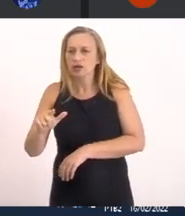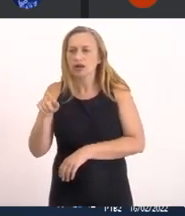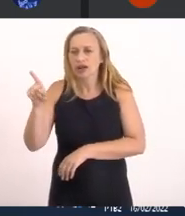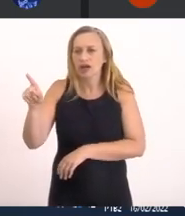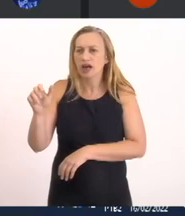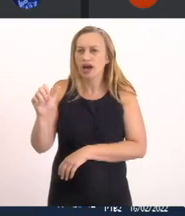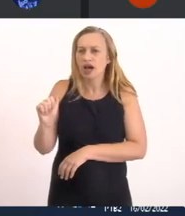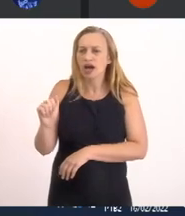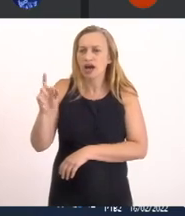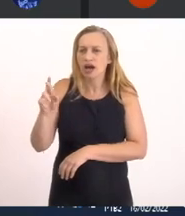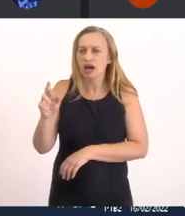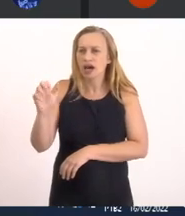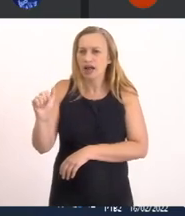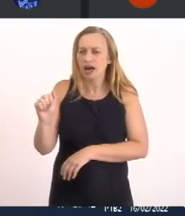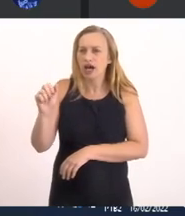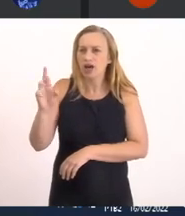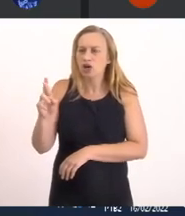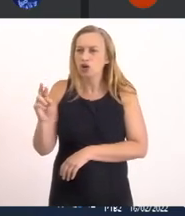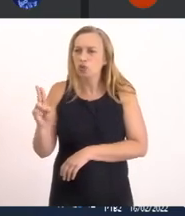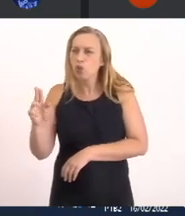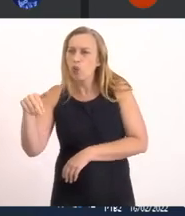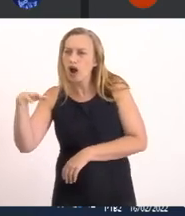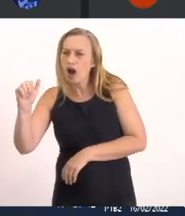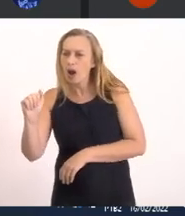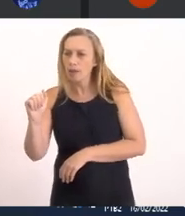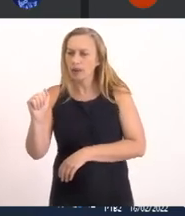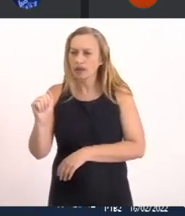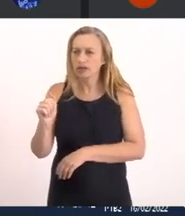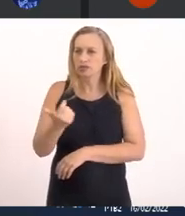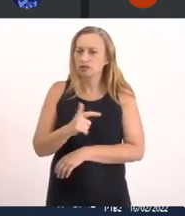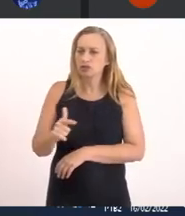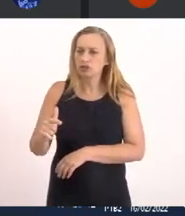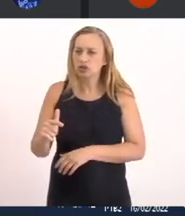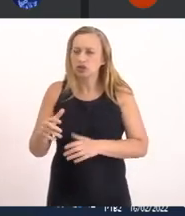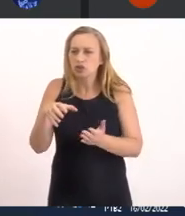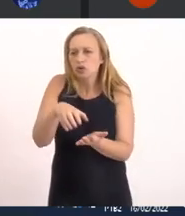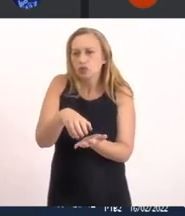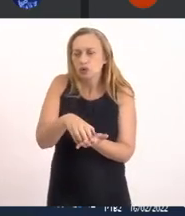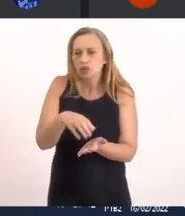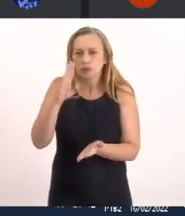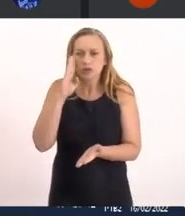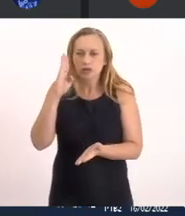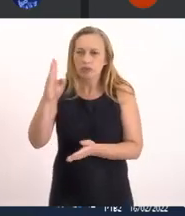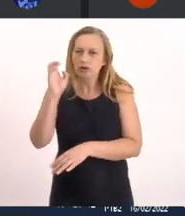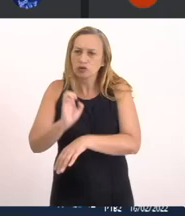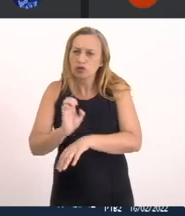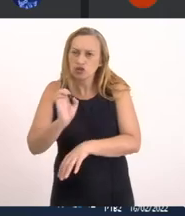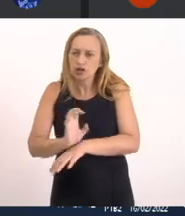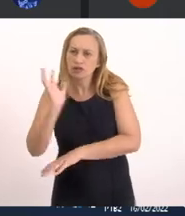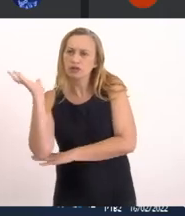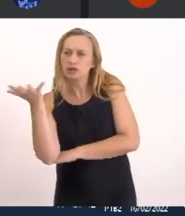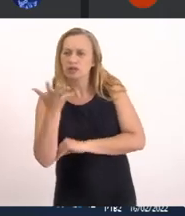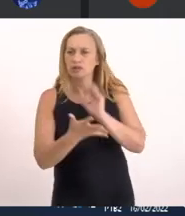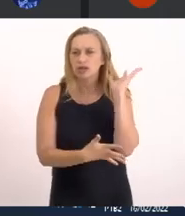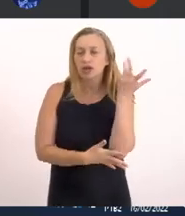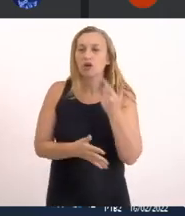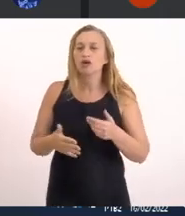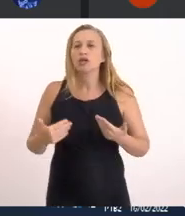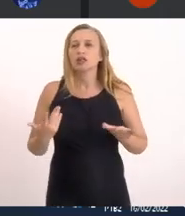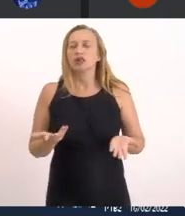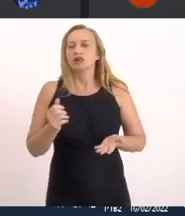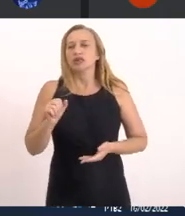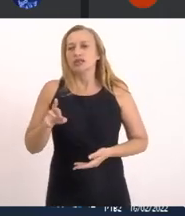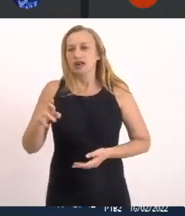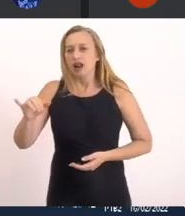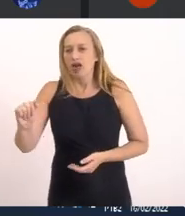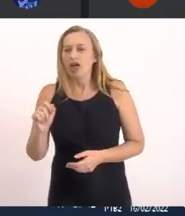Na época Não havia ainda A fusão Dos órgãos Ambientais Do estado Como IEF CERLA E FEEMA Então a CERLA